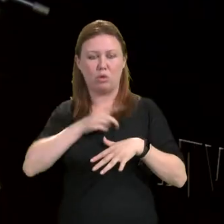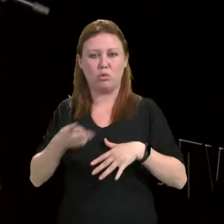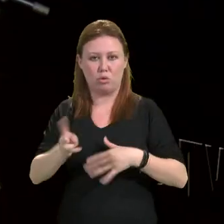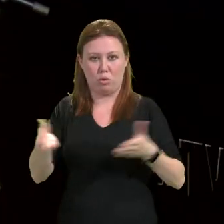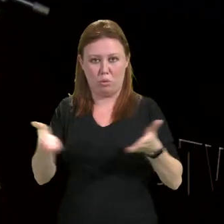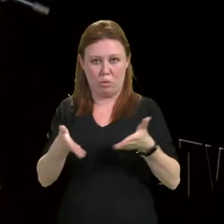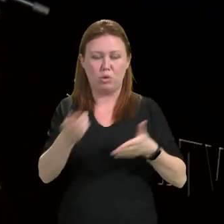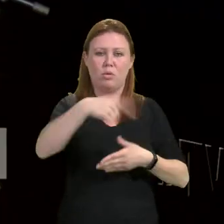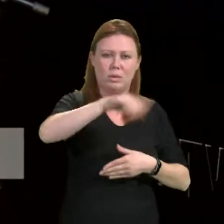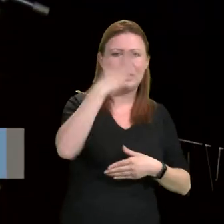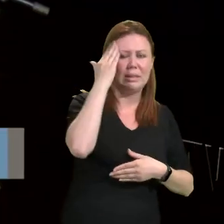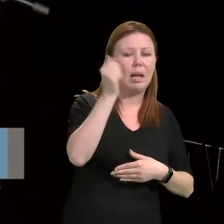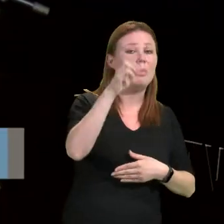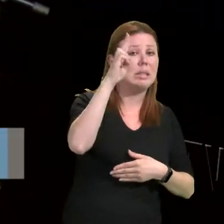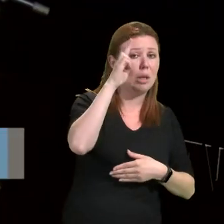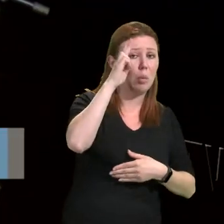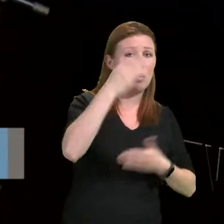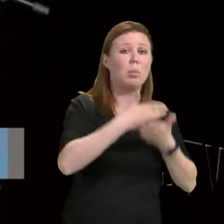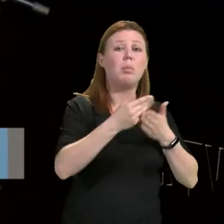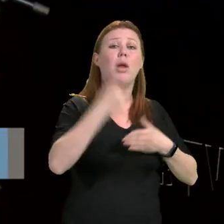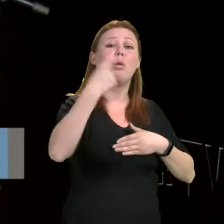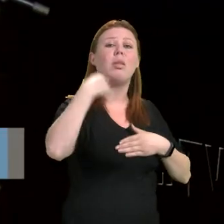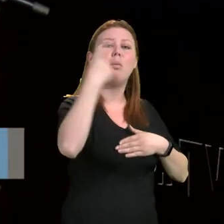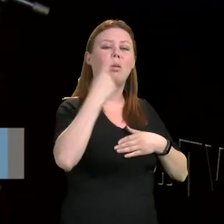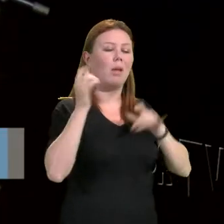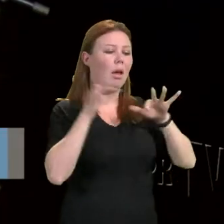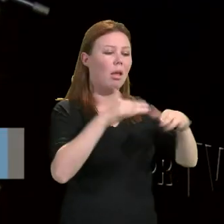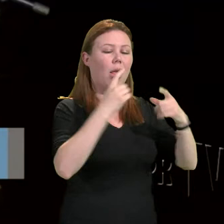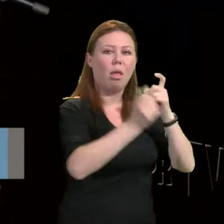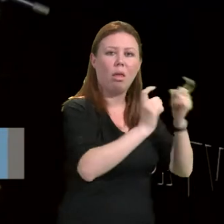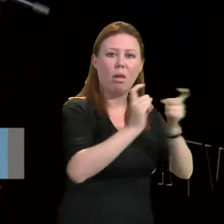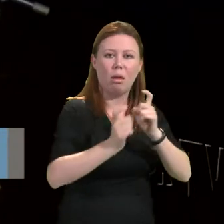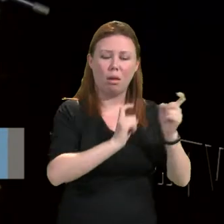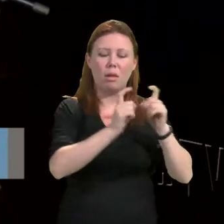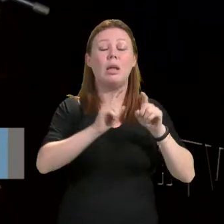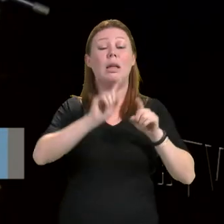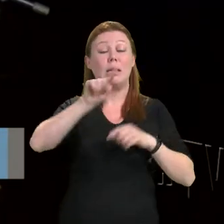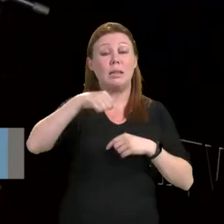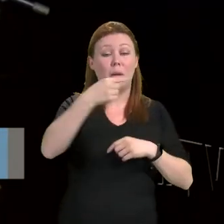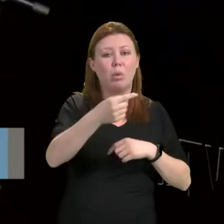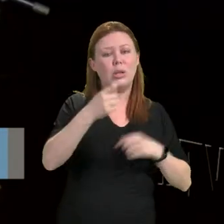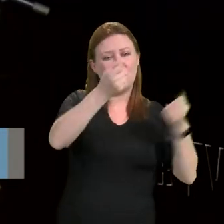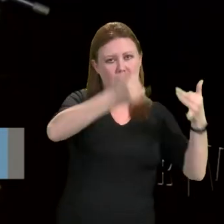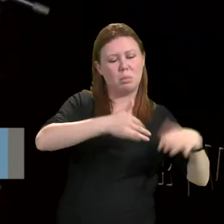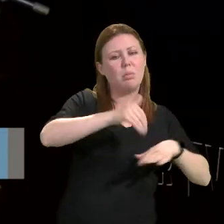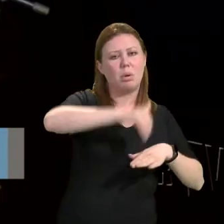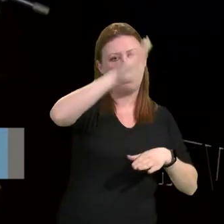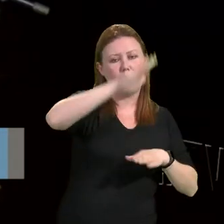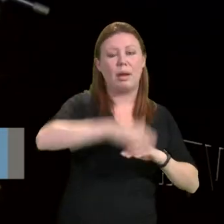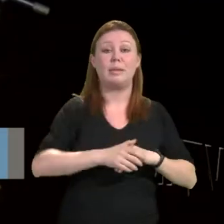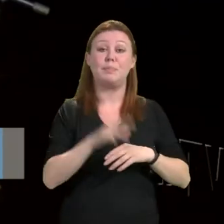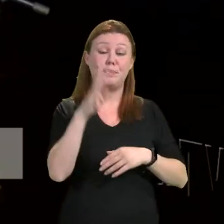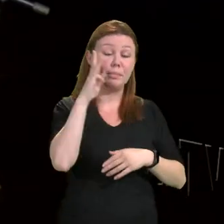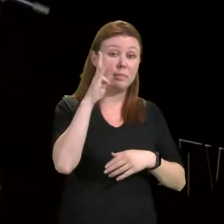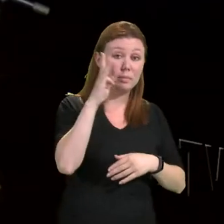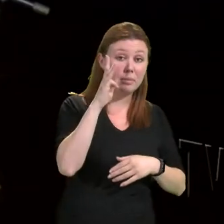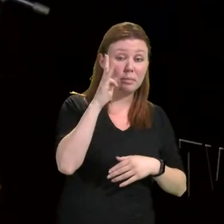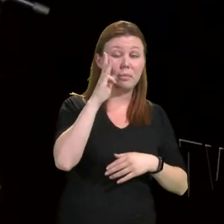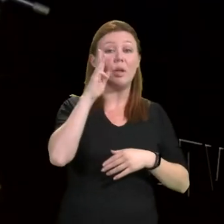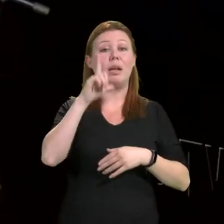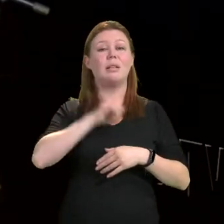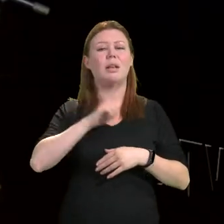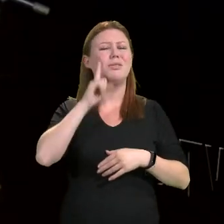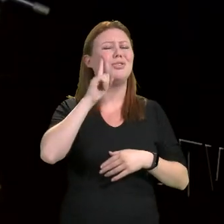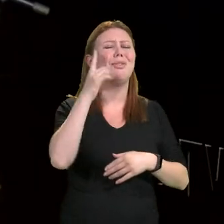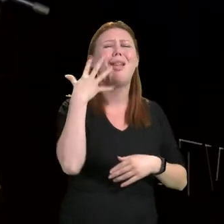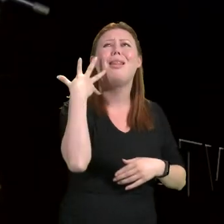-feira falando com parlamentares da bancada federal, depois eu falo um tanto mais sobre isso. Terça-feira foi